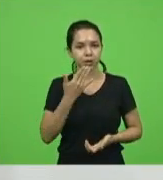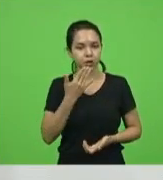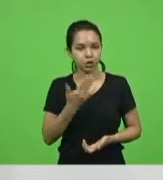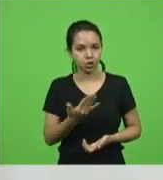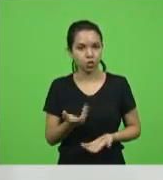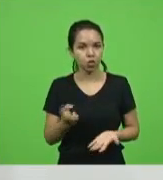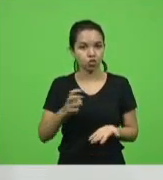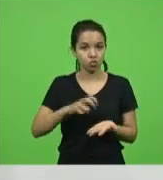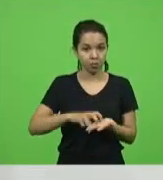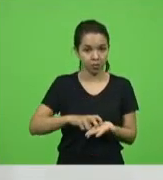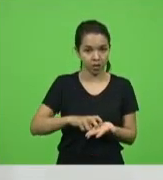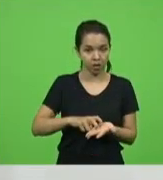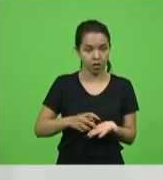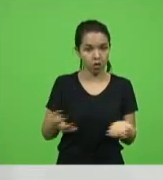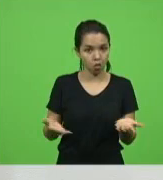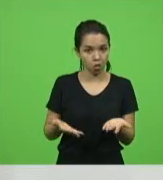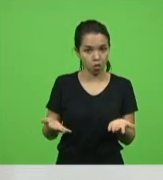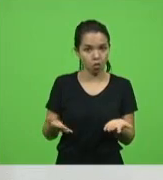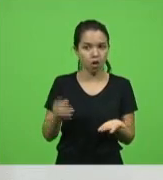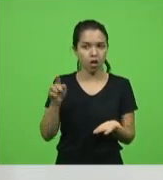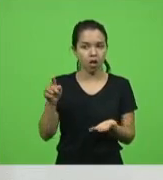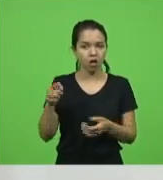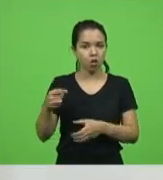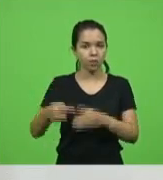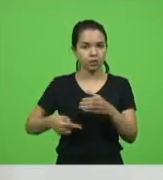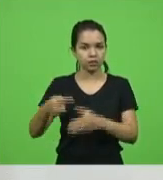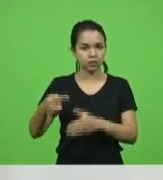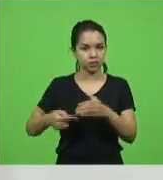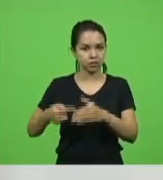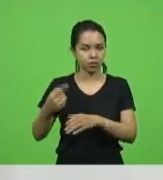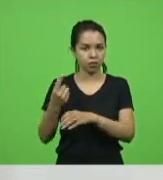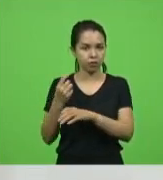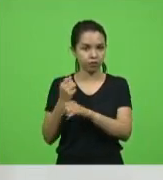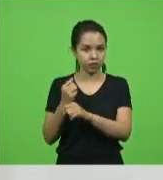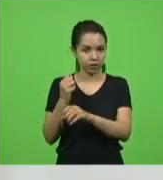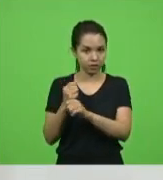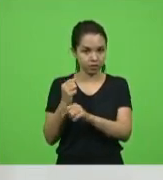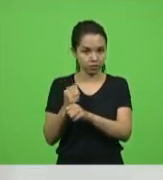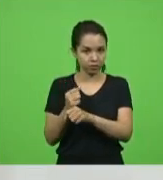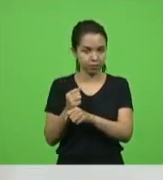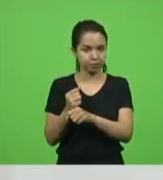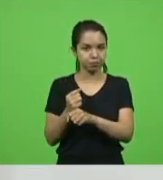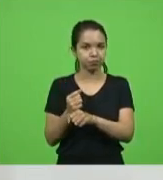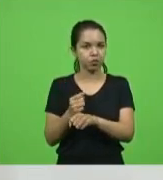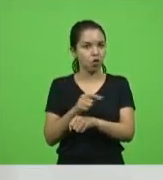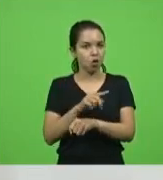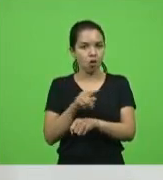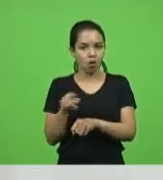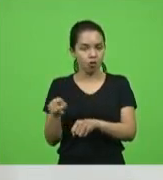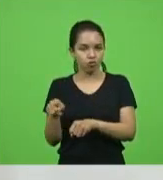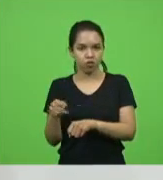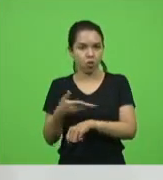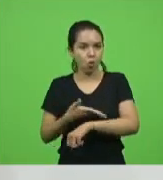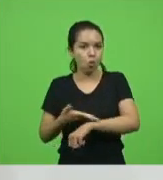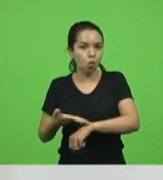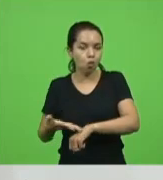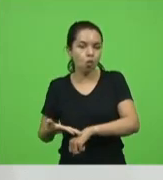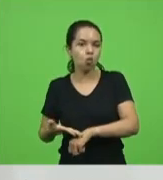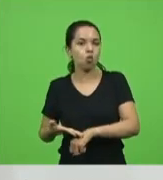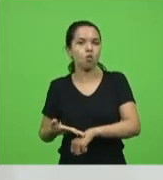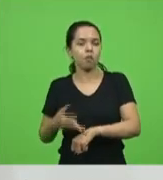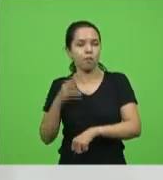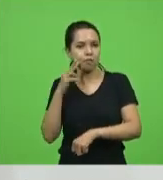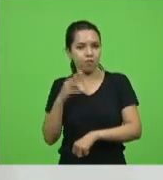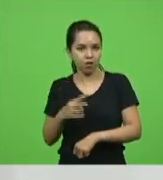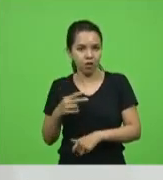Comissão de Finanças e aqueles que não têm por hábito acompanhar os nossos trabalhos aqui, que comecem